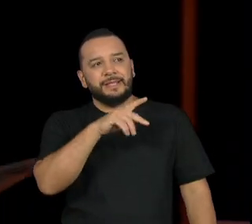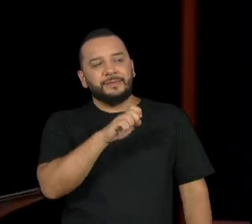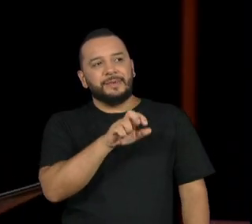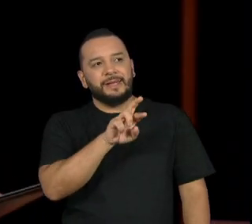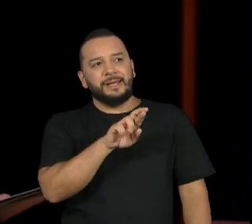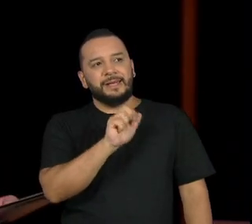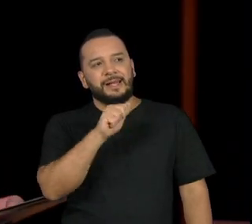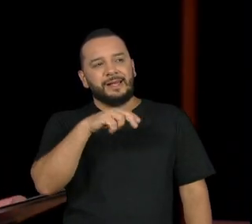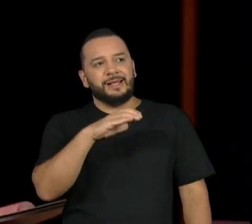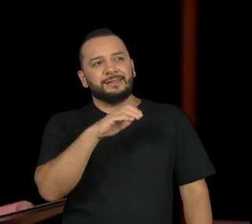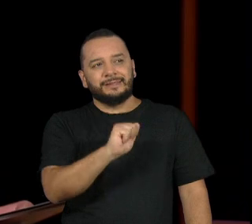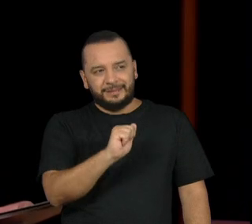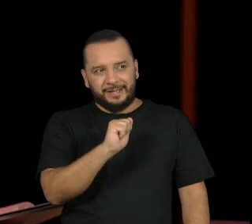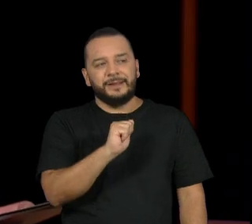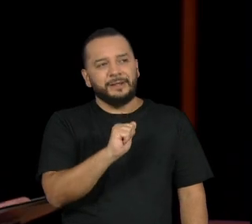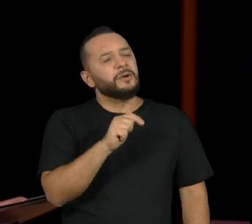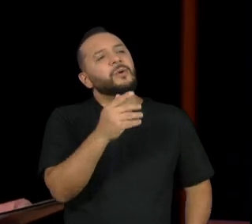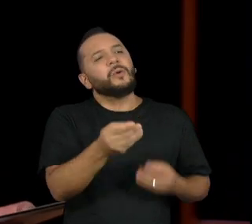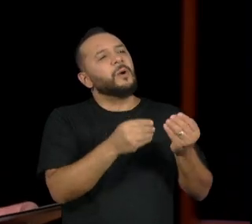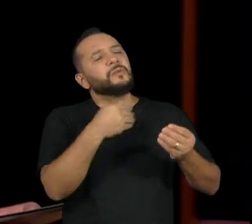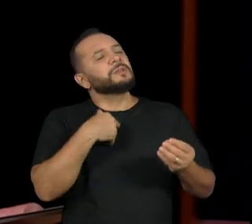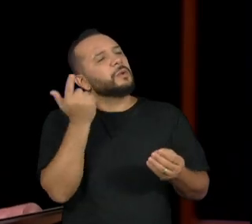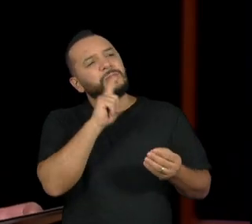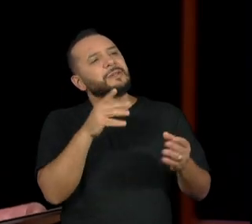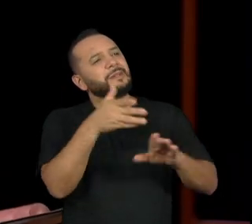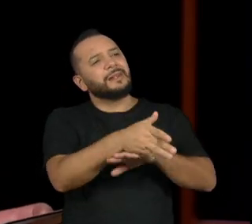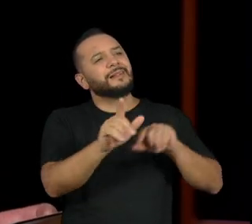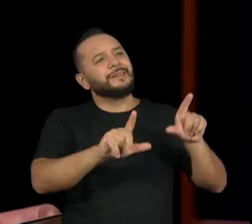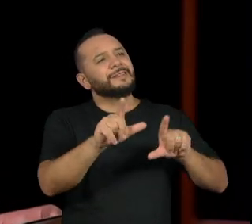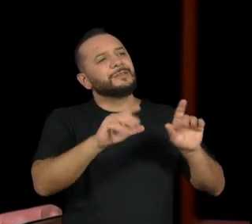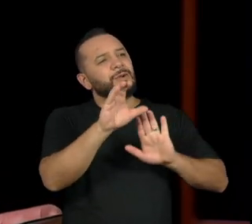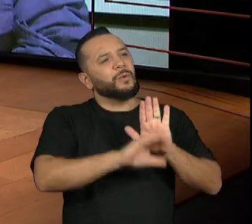currículo na portaria? Você foi convidado? Como é que foi a coisa?